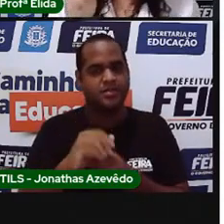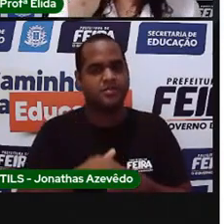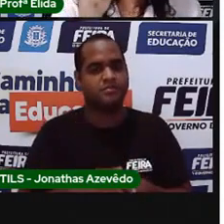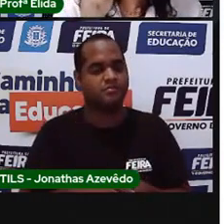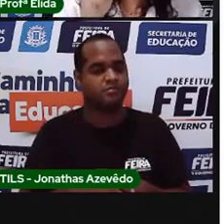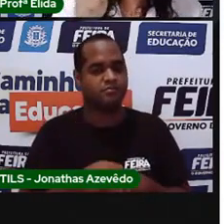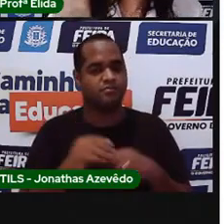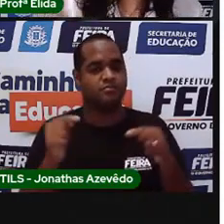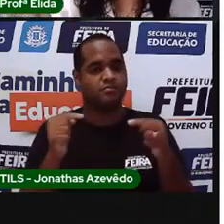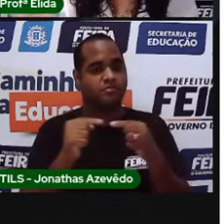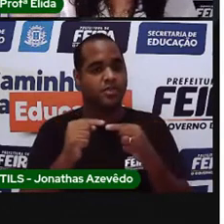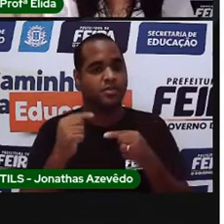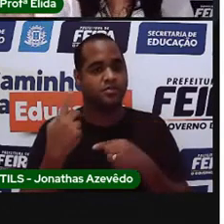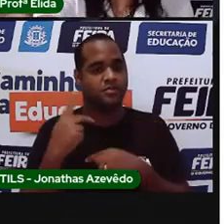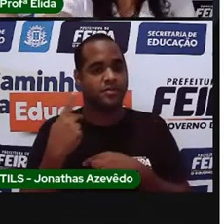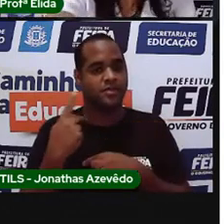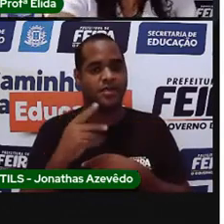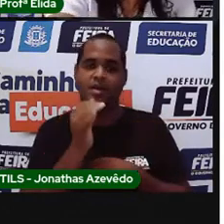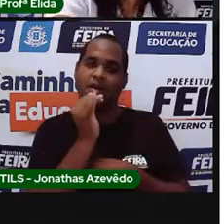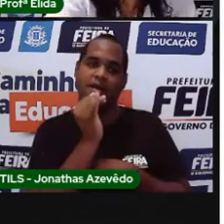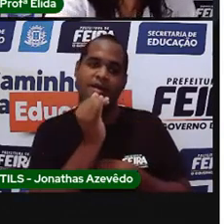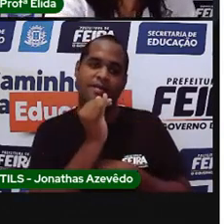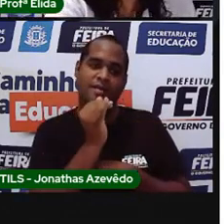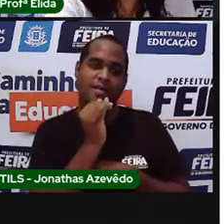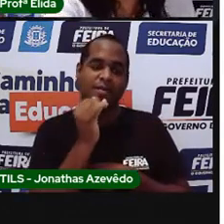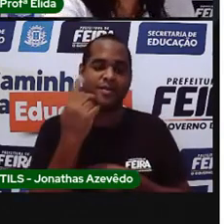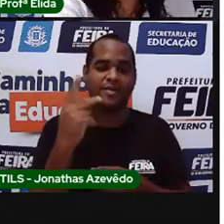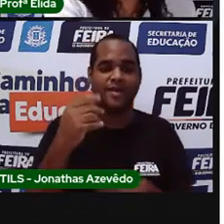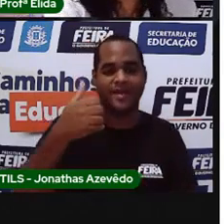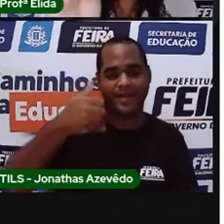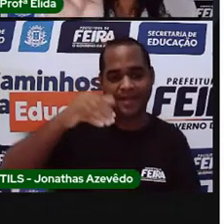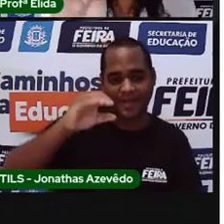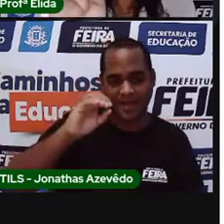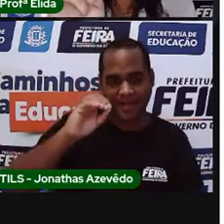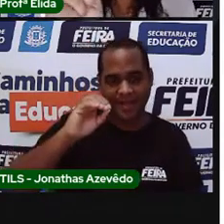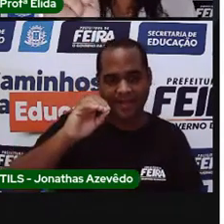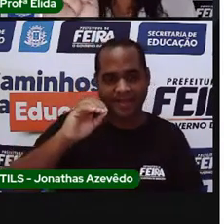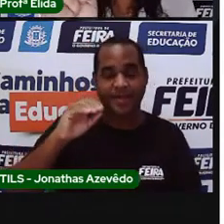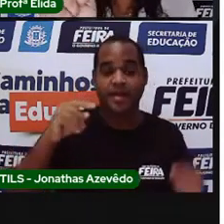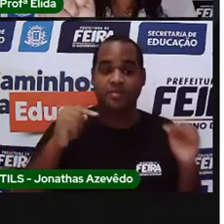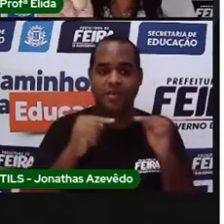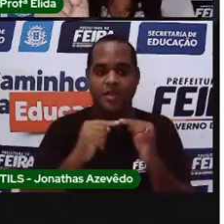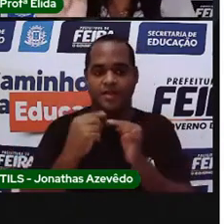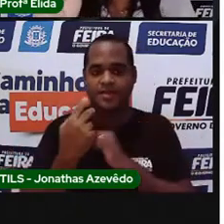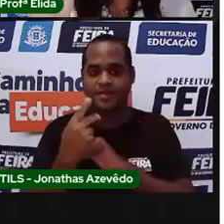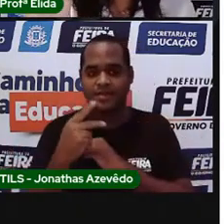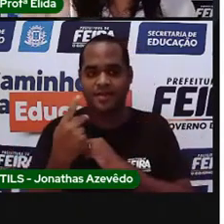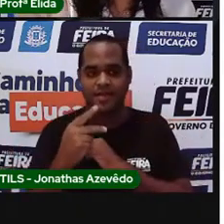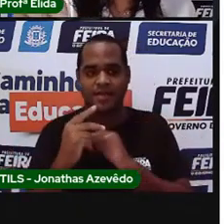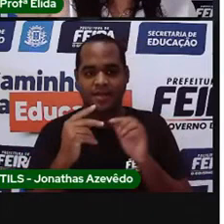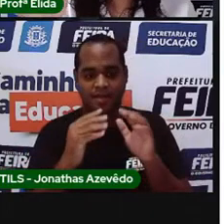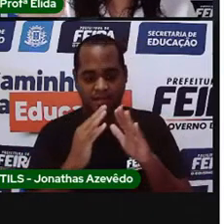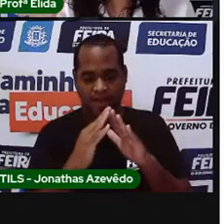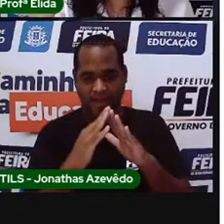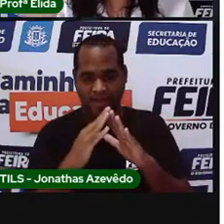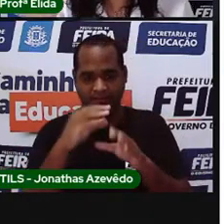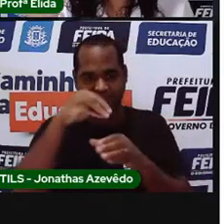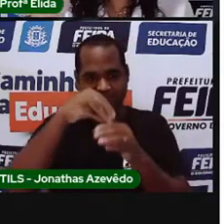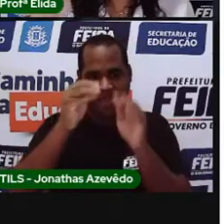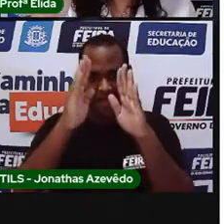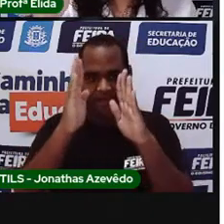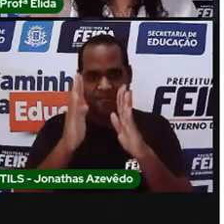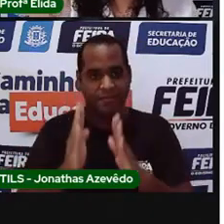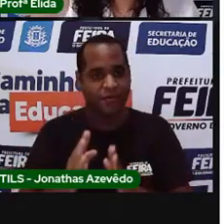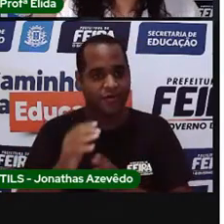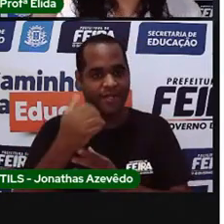é esse que fica na casinha do número 10. E aí, quando a gente chega